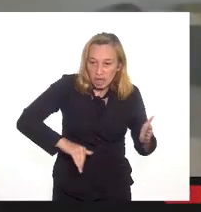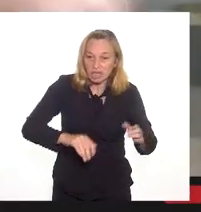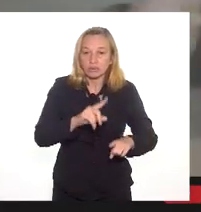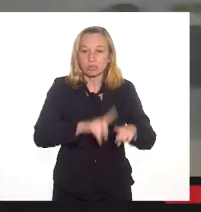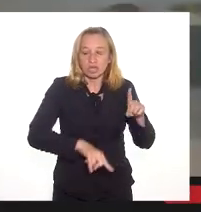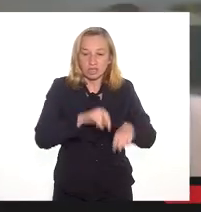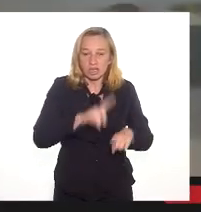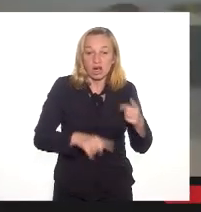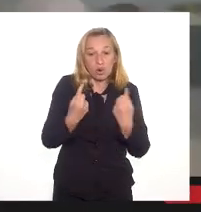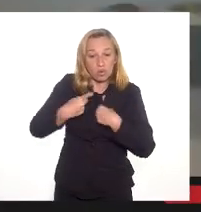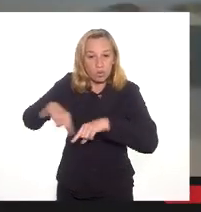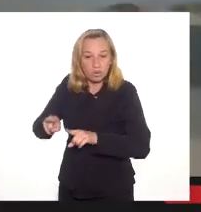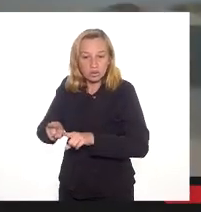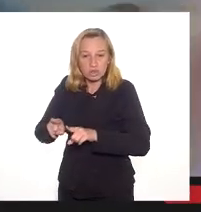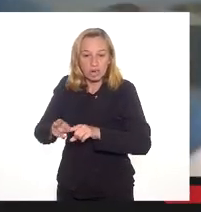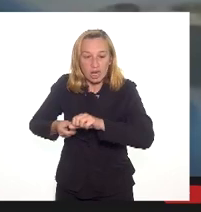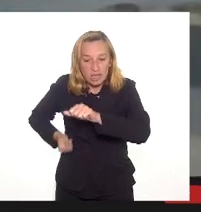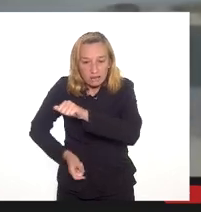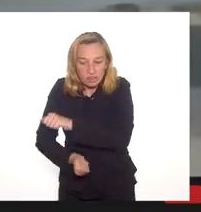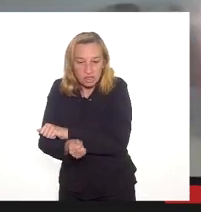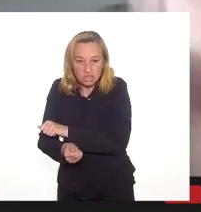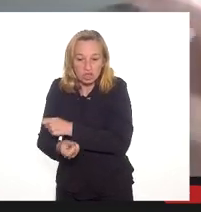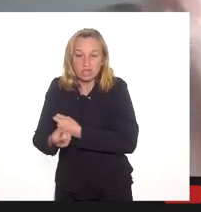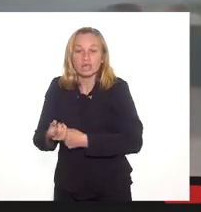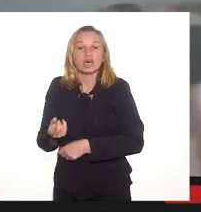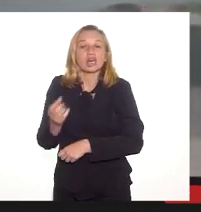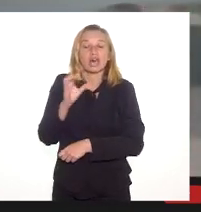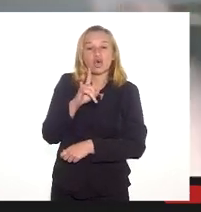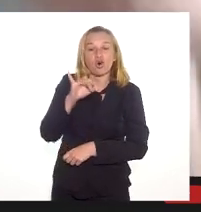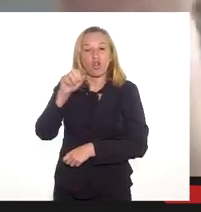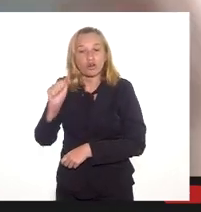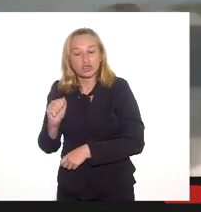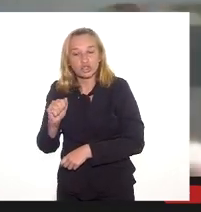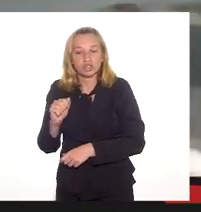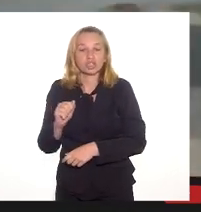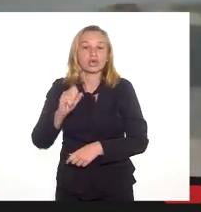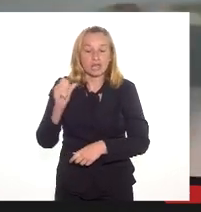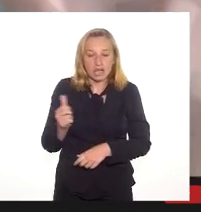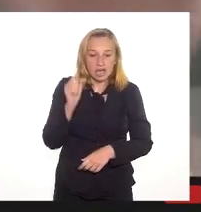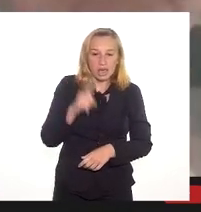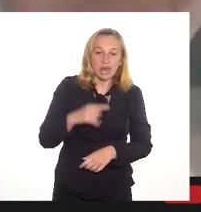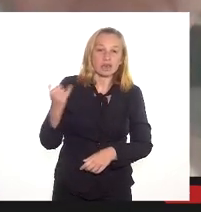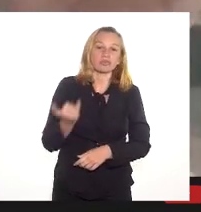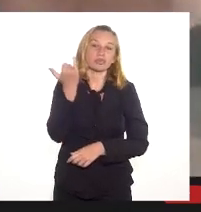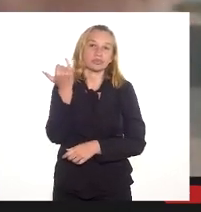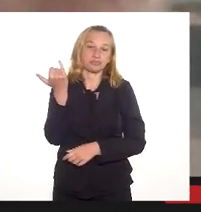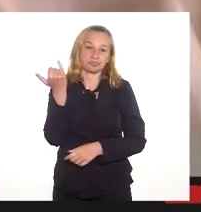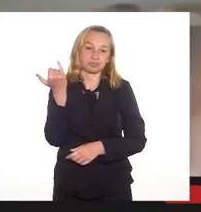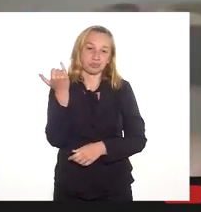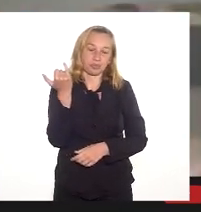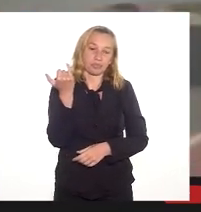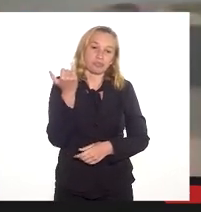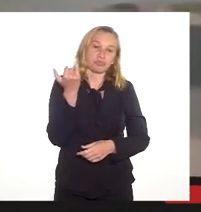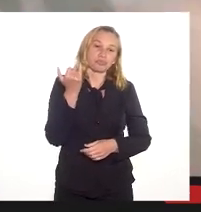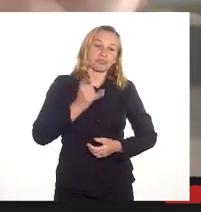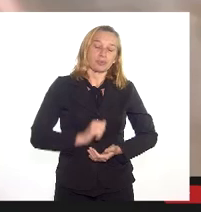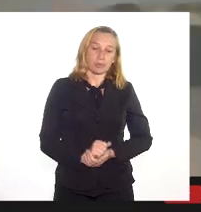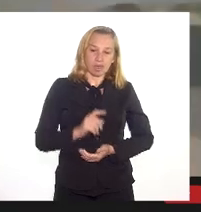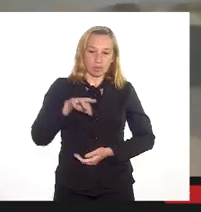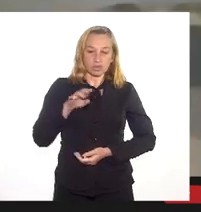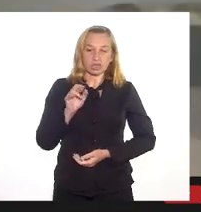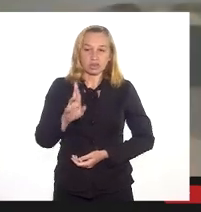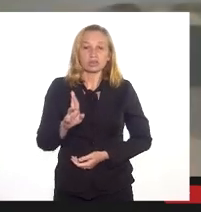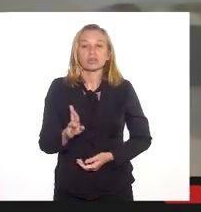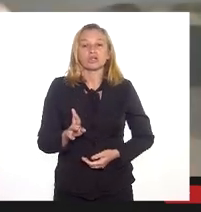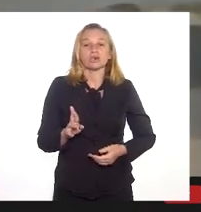e, ao contrário, se investir para recuperar a ecologia do campo bomba, que é um excelente amortecedor de enchente e